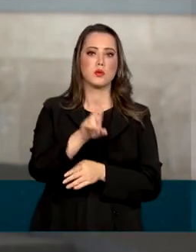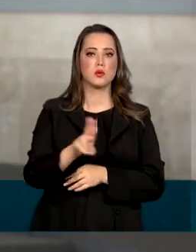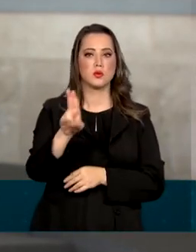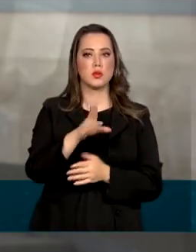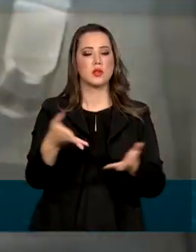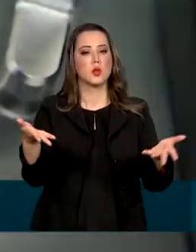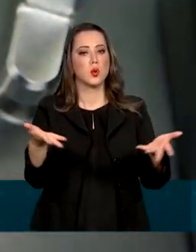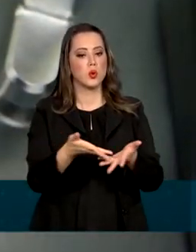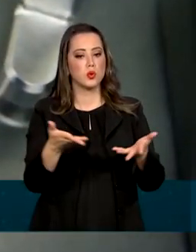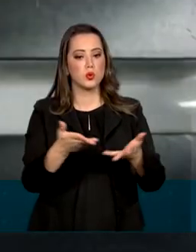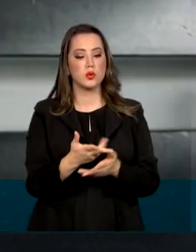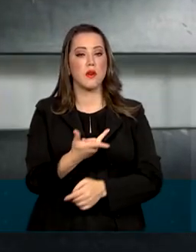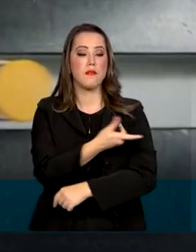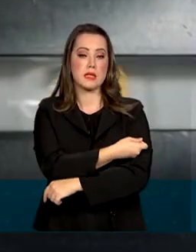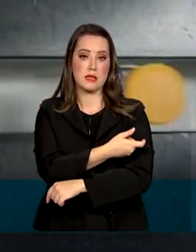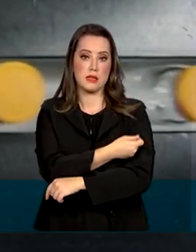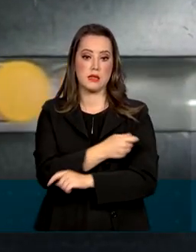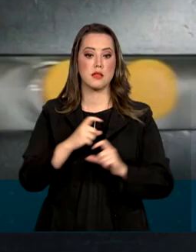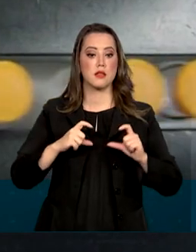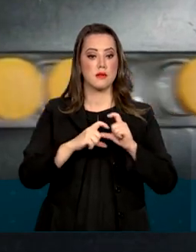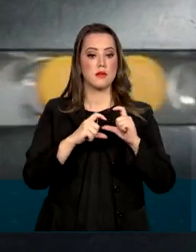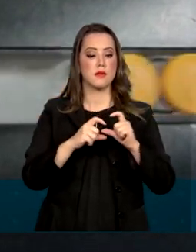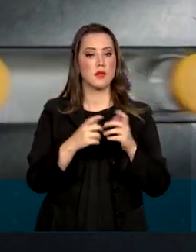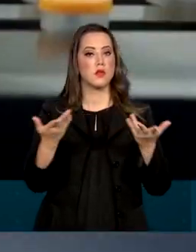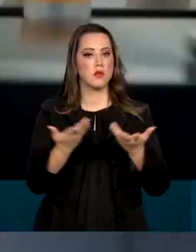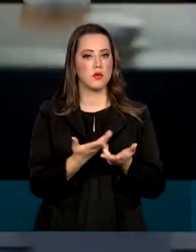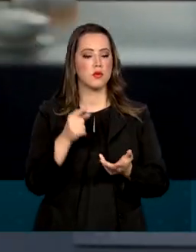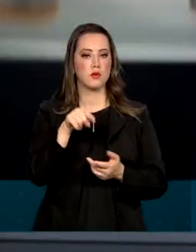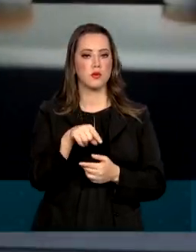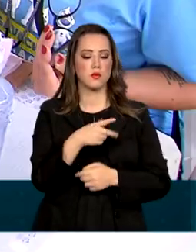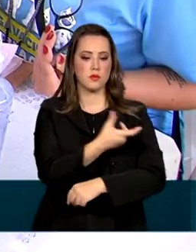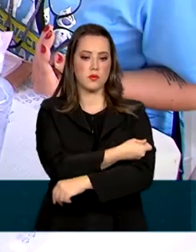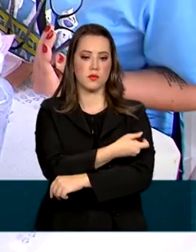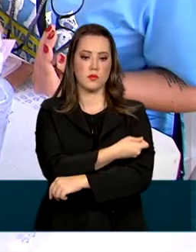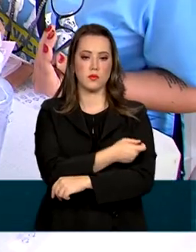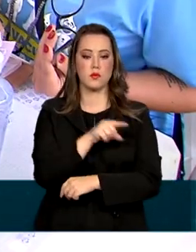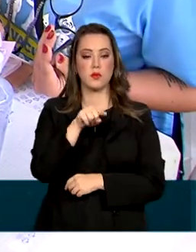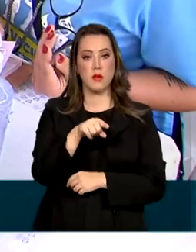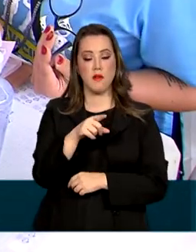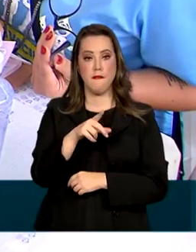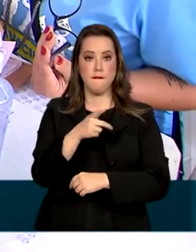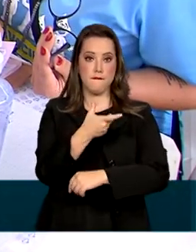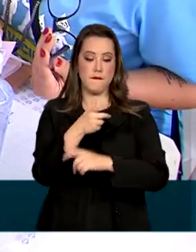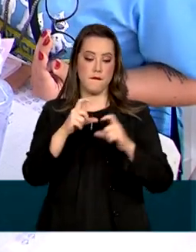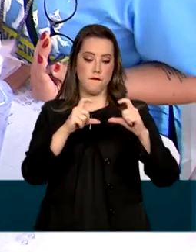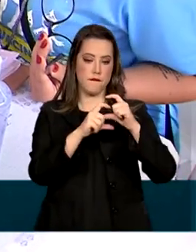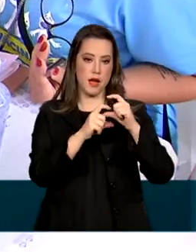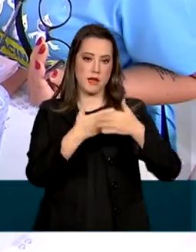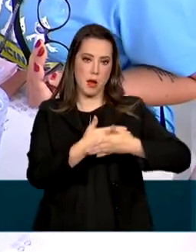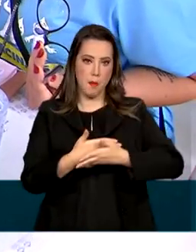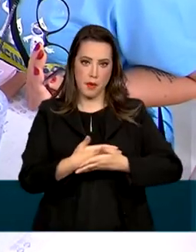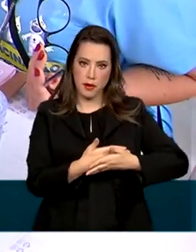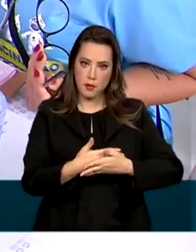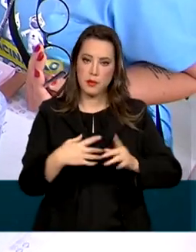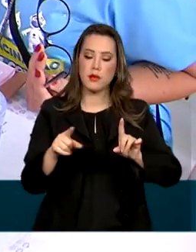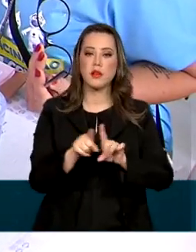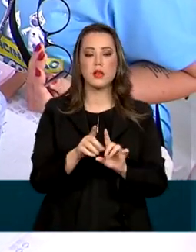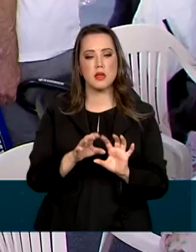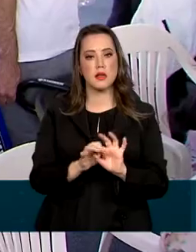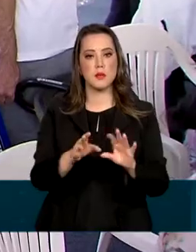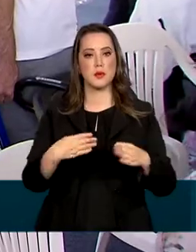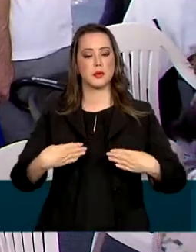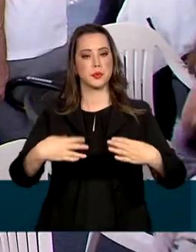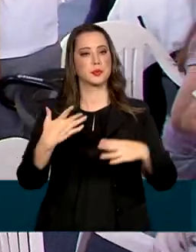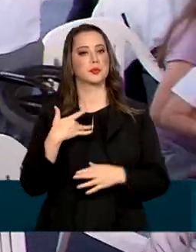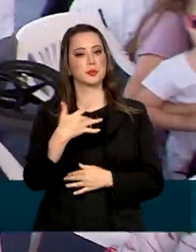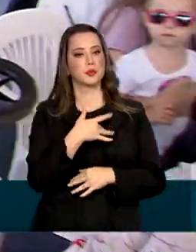hoje, a vacina da Pfizer, conhecida como Pfizer Baby, foi liberada pelo Ministério da Saúde que